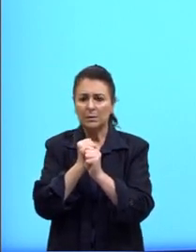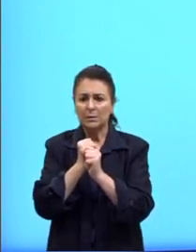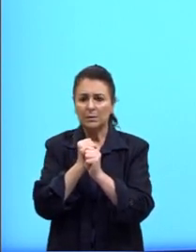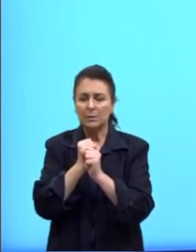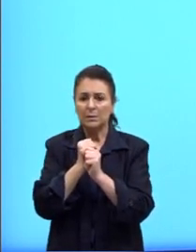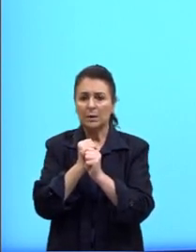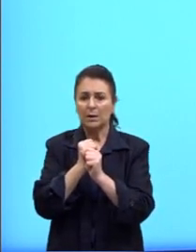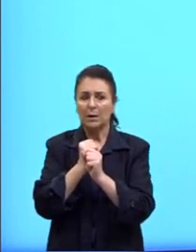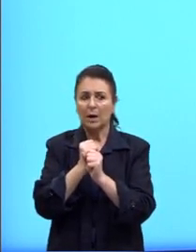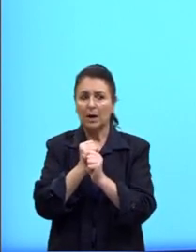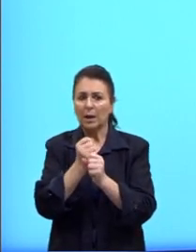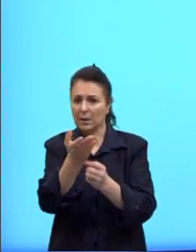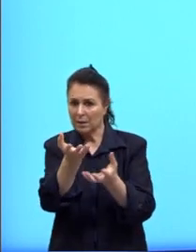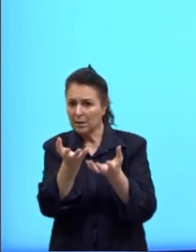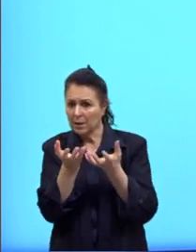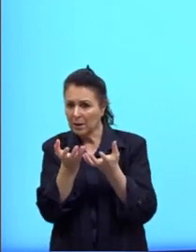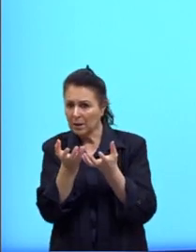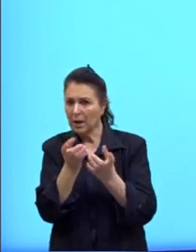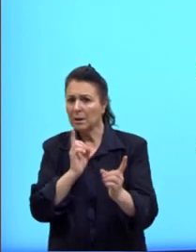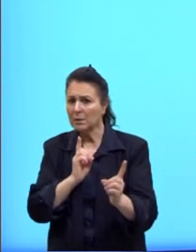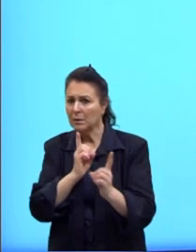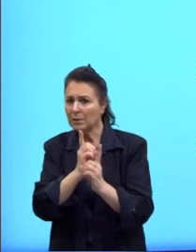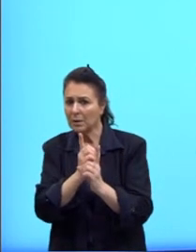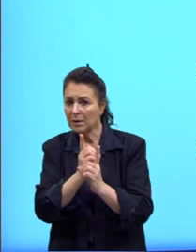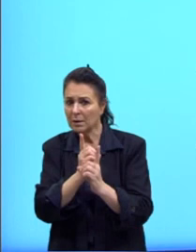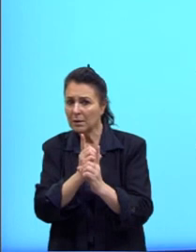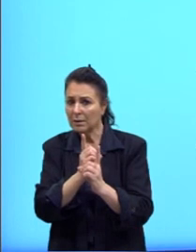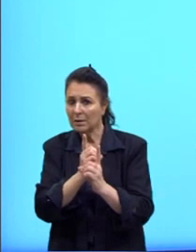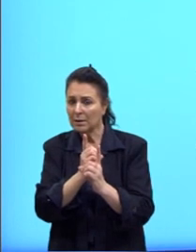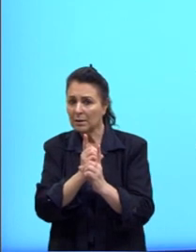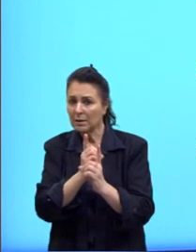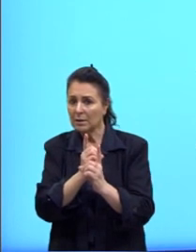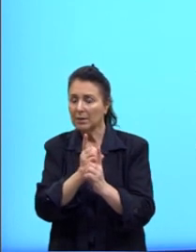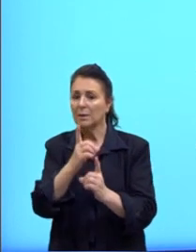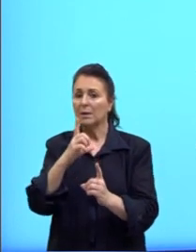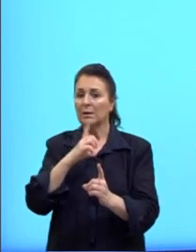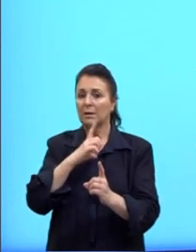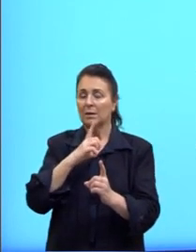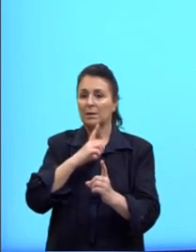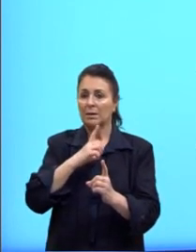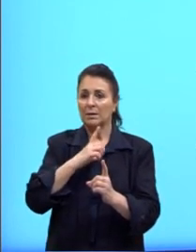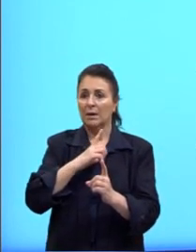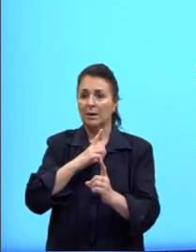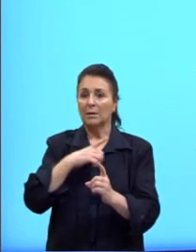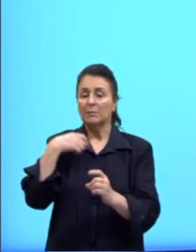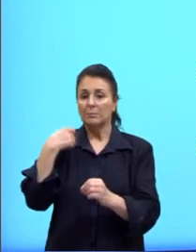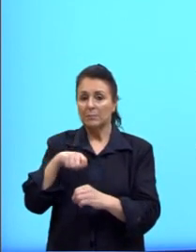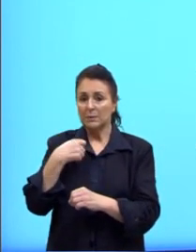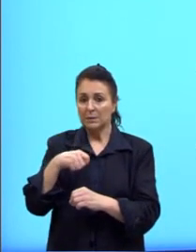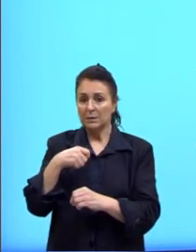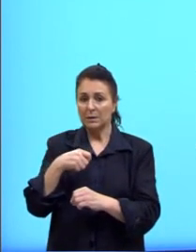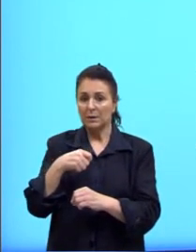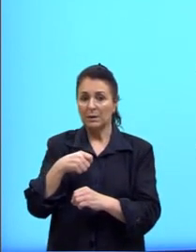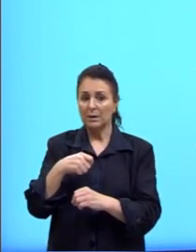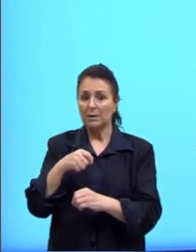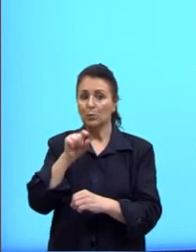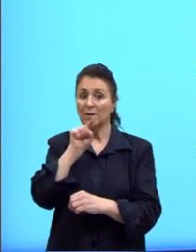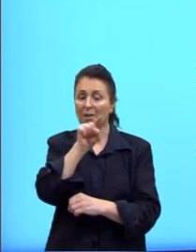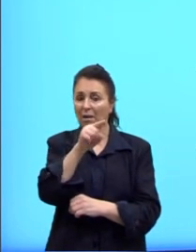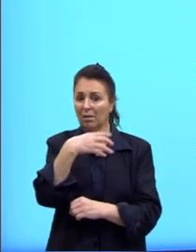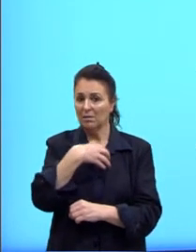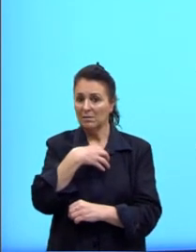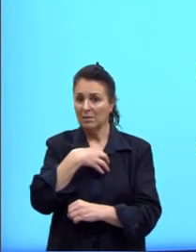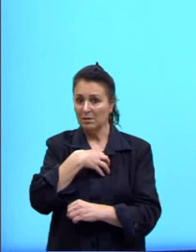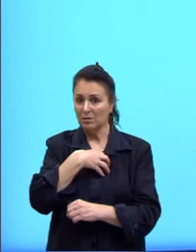gostaria de se encontrar. E então, ali, eu tenho a necessidade que ela sente que